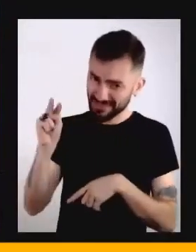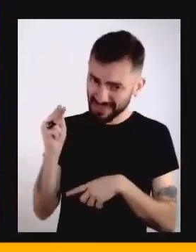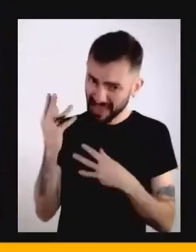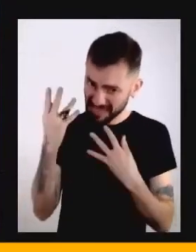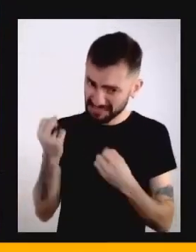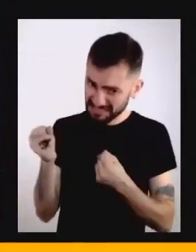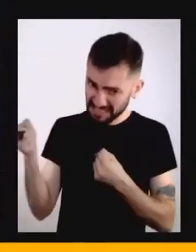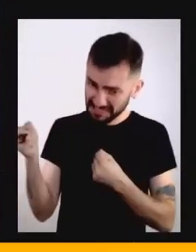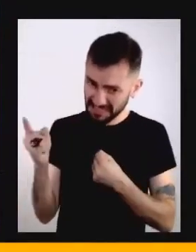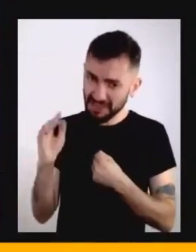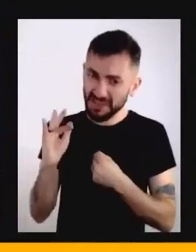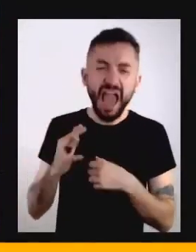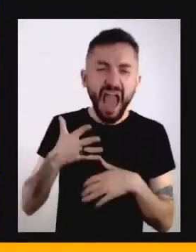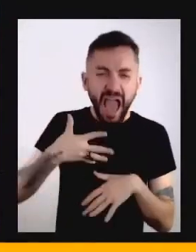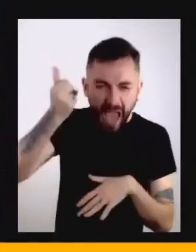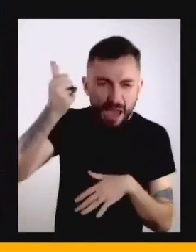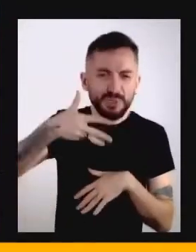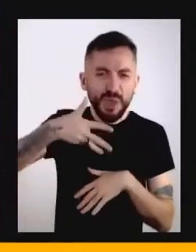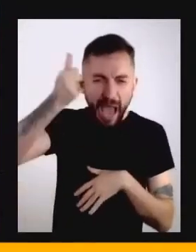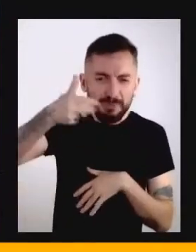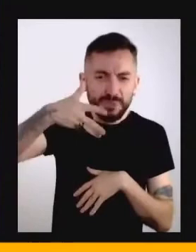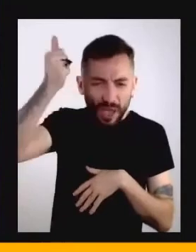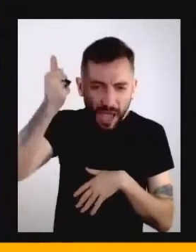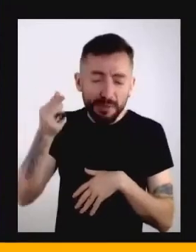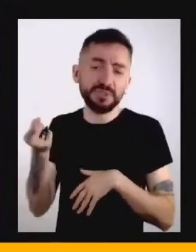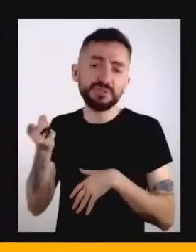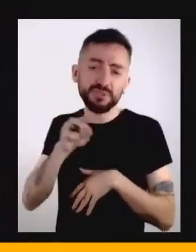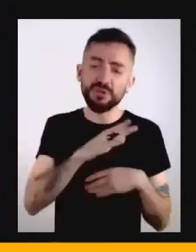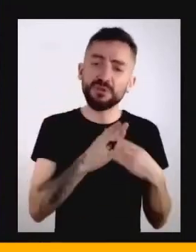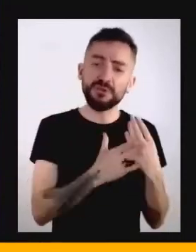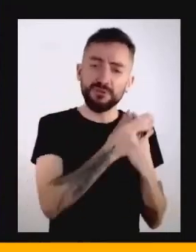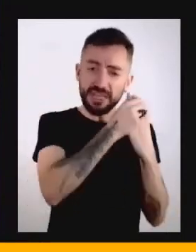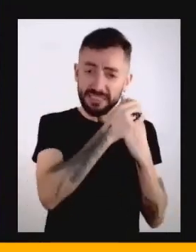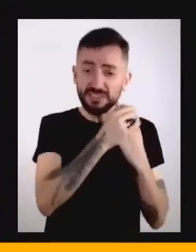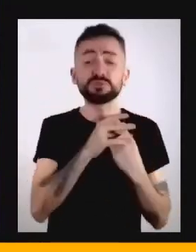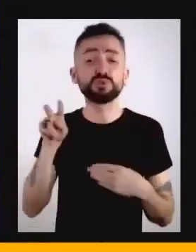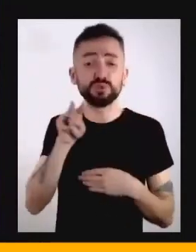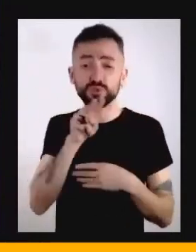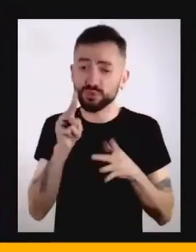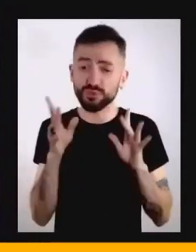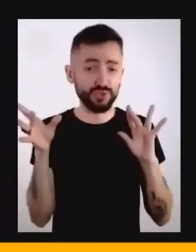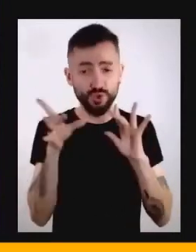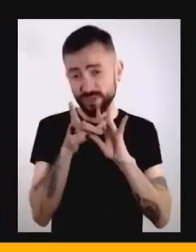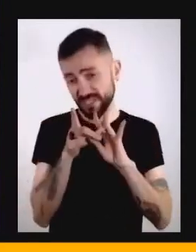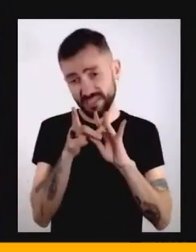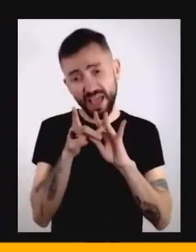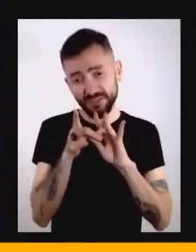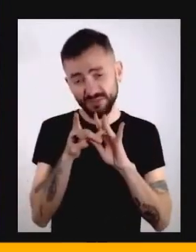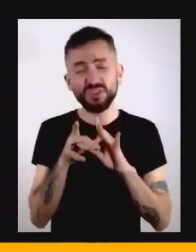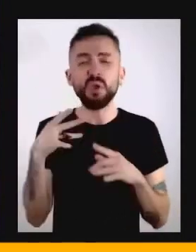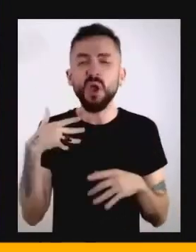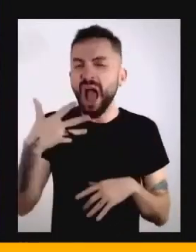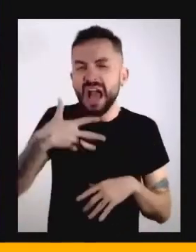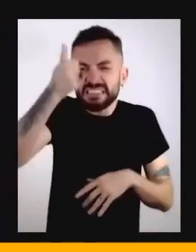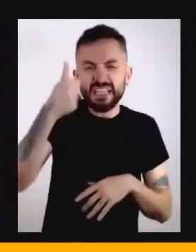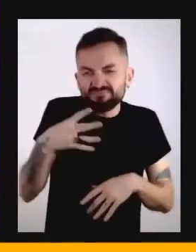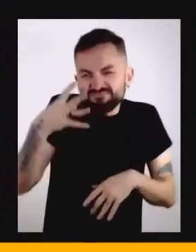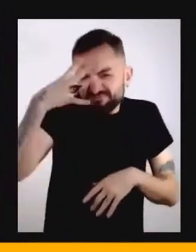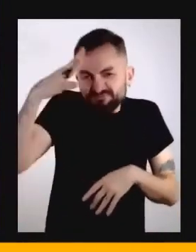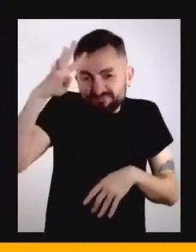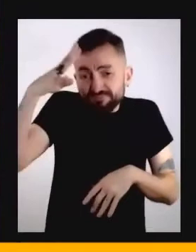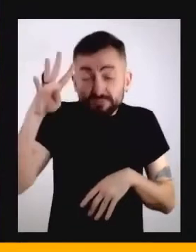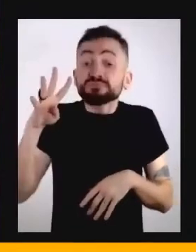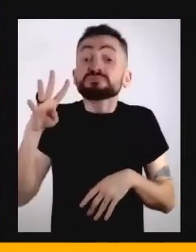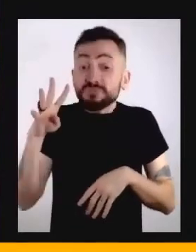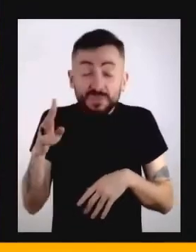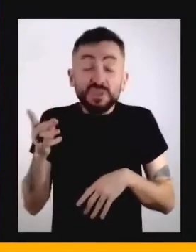estão conectadas, essa ideia da aceleração a qualquer custo, com uma série de impactos na